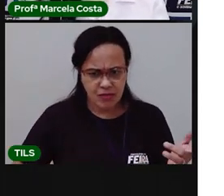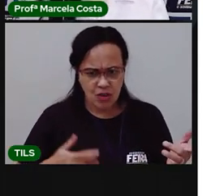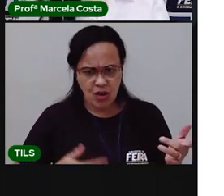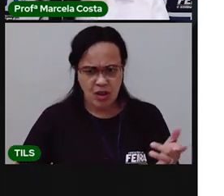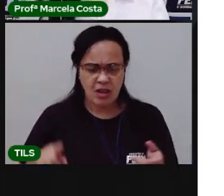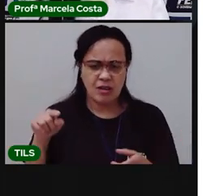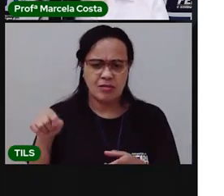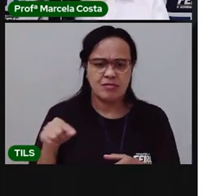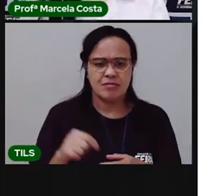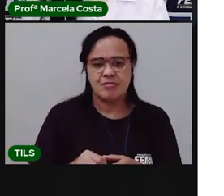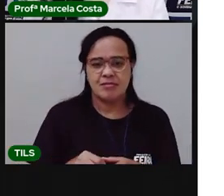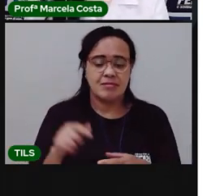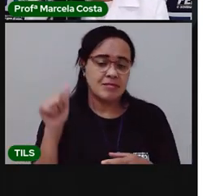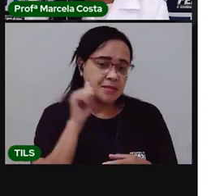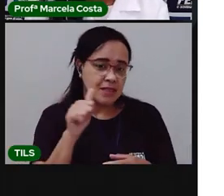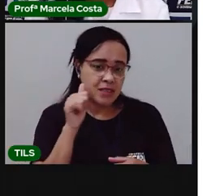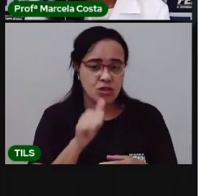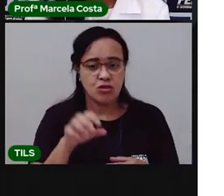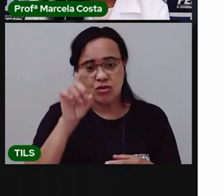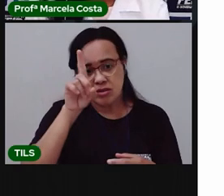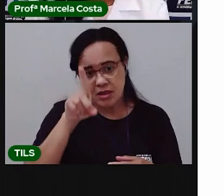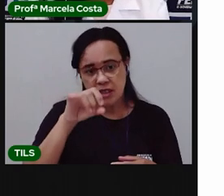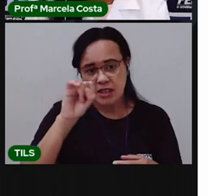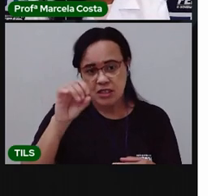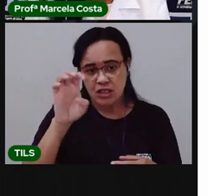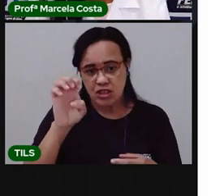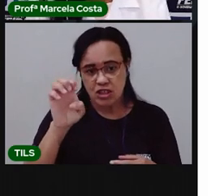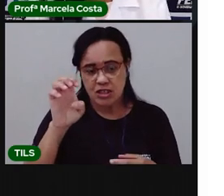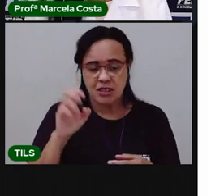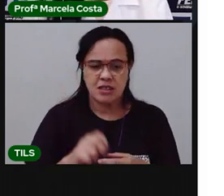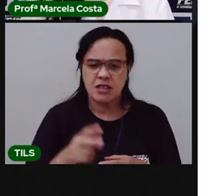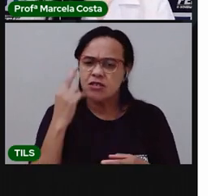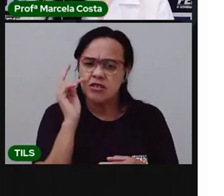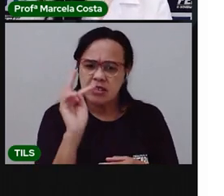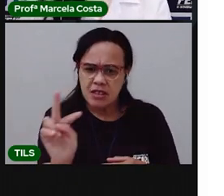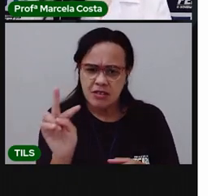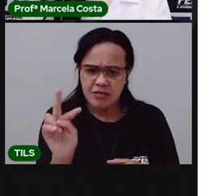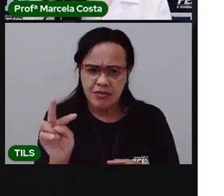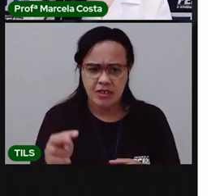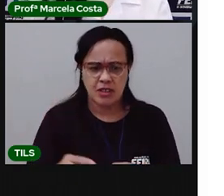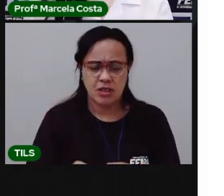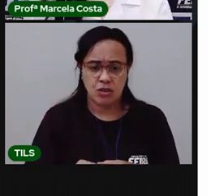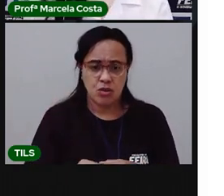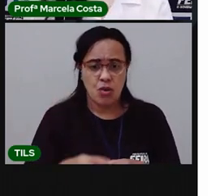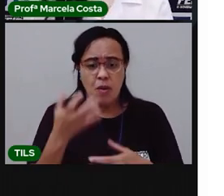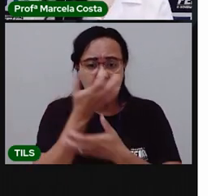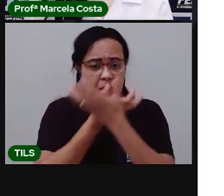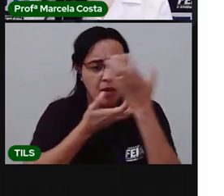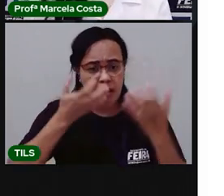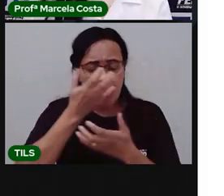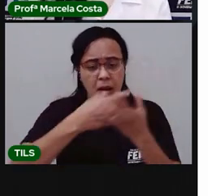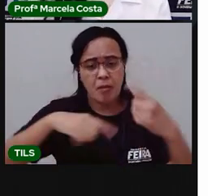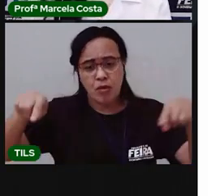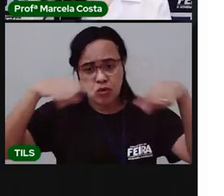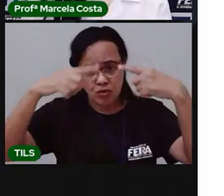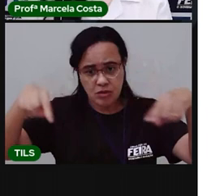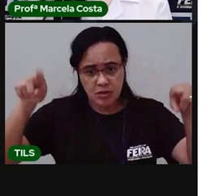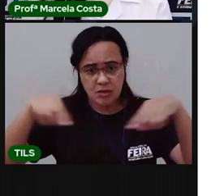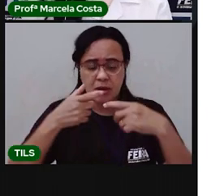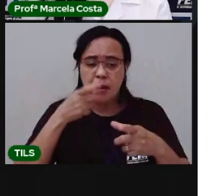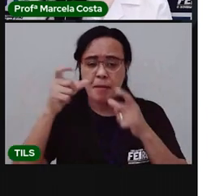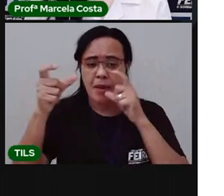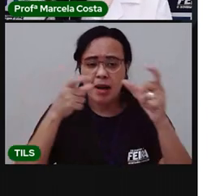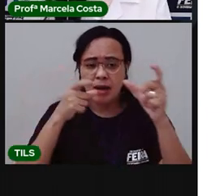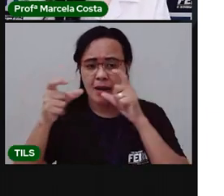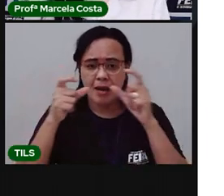E vocês observaram, crianças? E nessa canção, algumas palavras